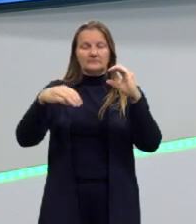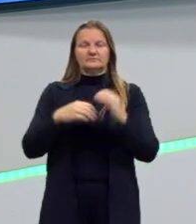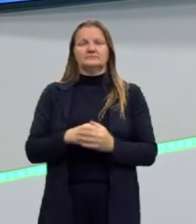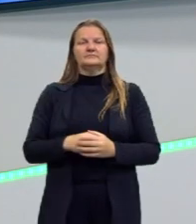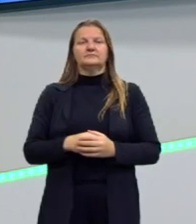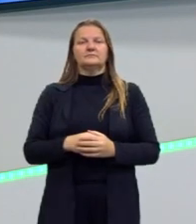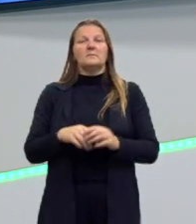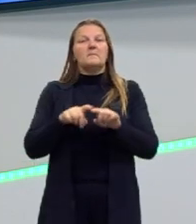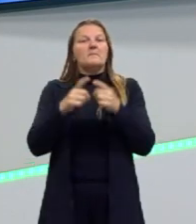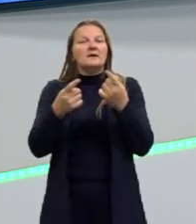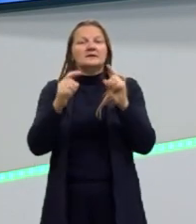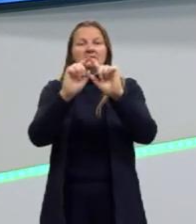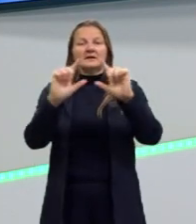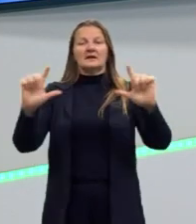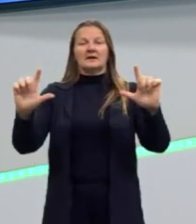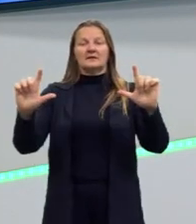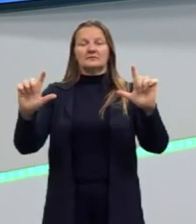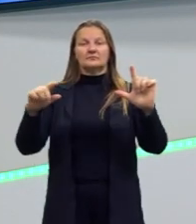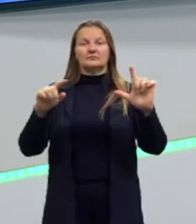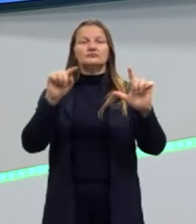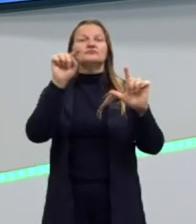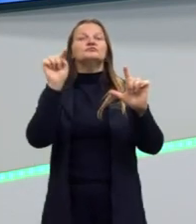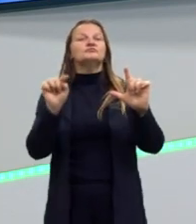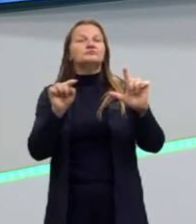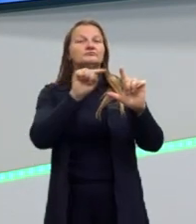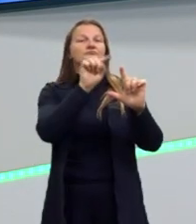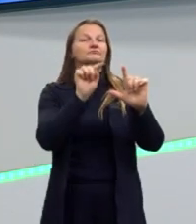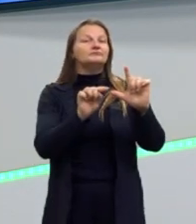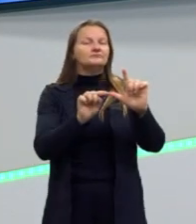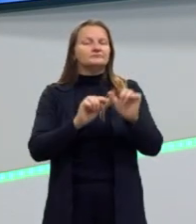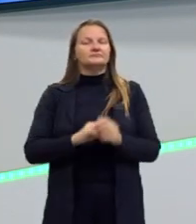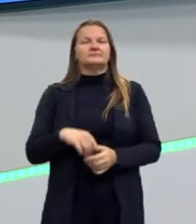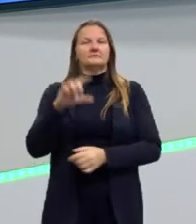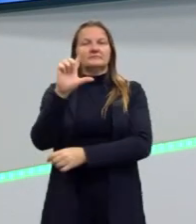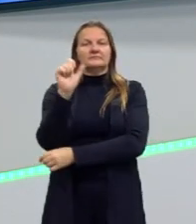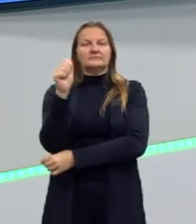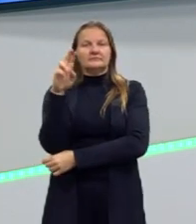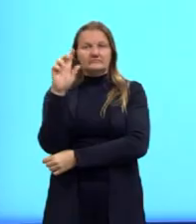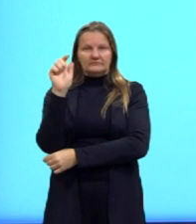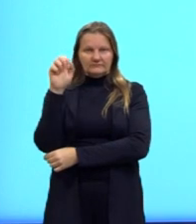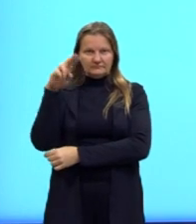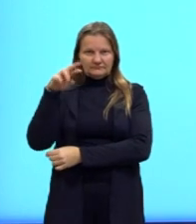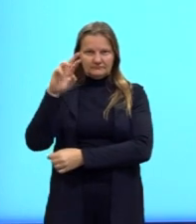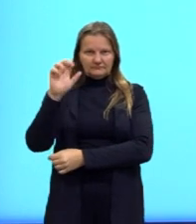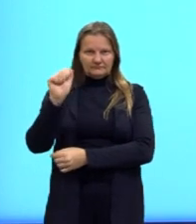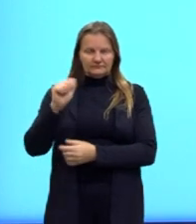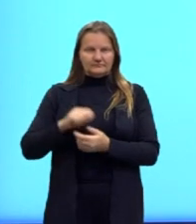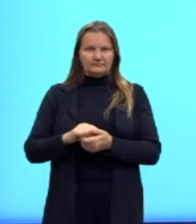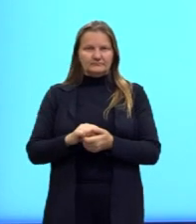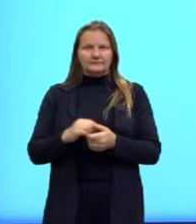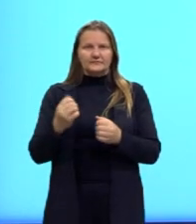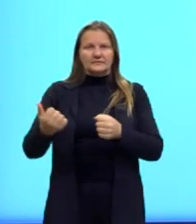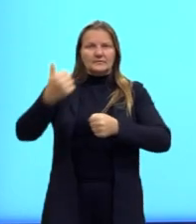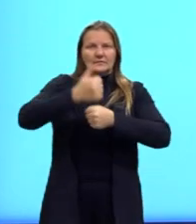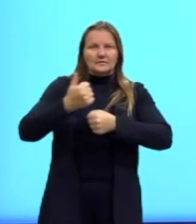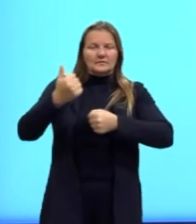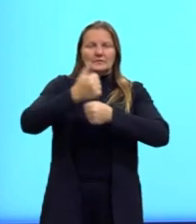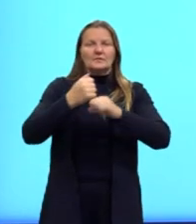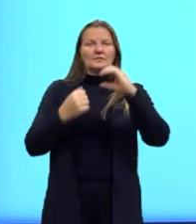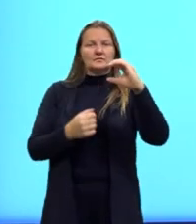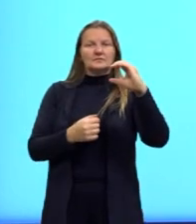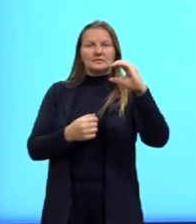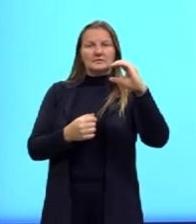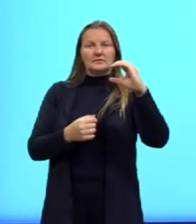mas a largura vai ficar ali com a incógnita que a gente busca resolver, tá? Então, aqui, substituindo o C